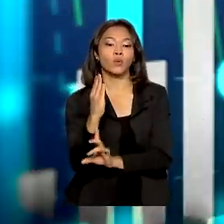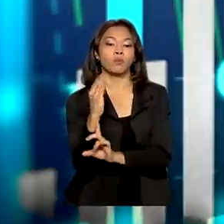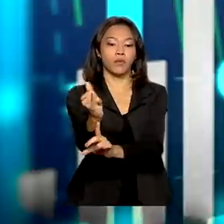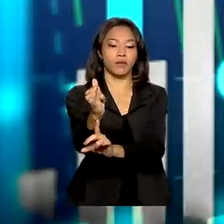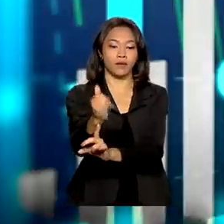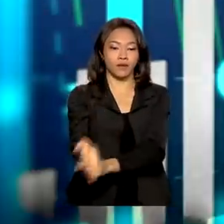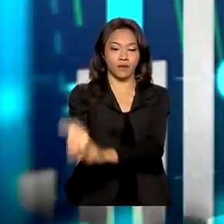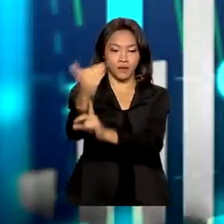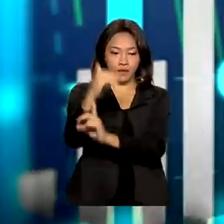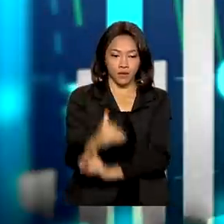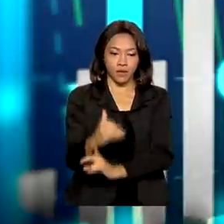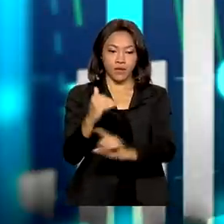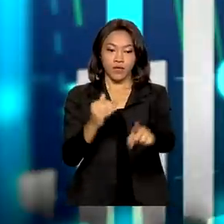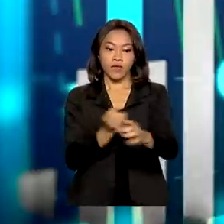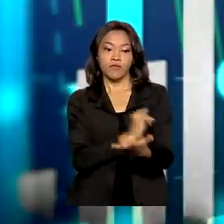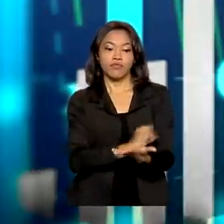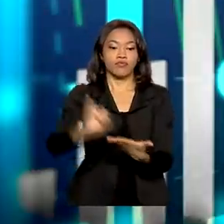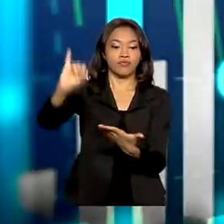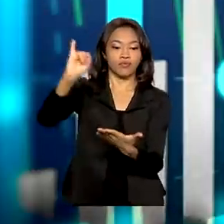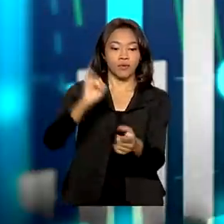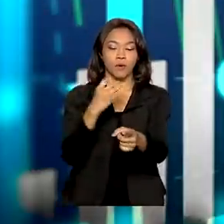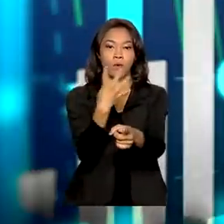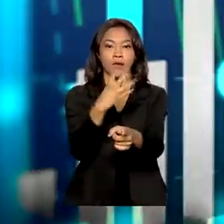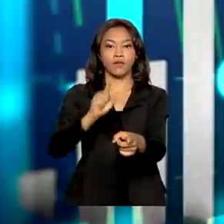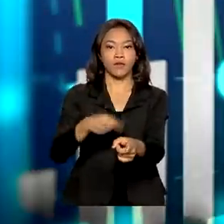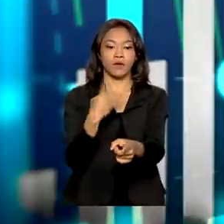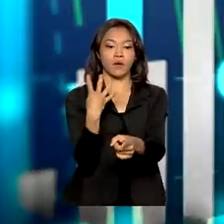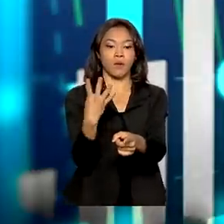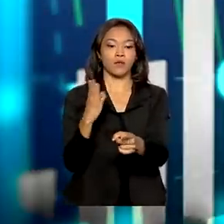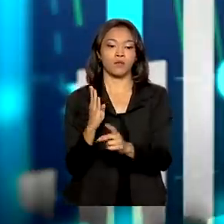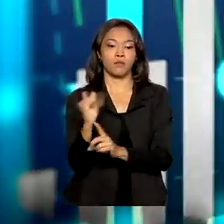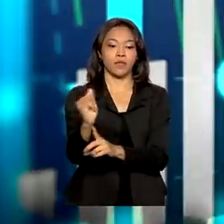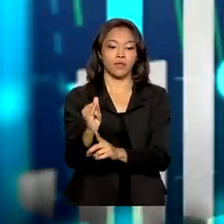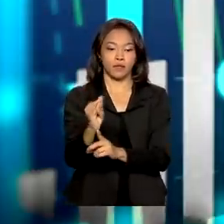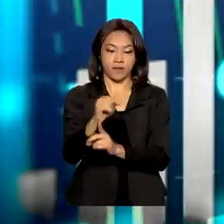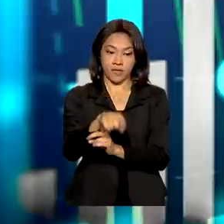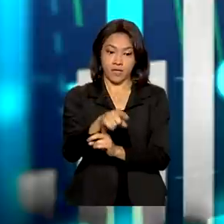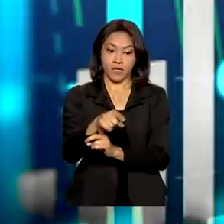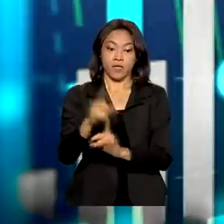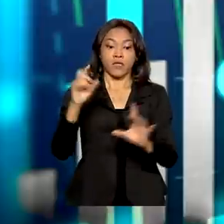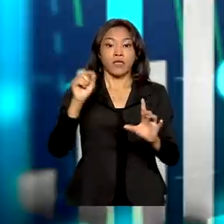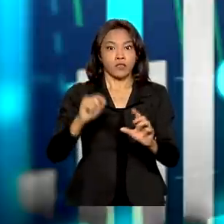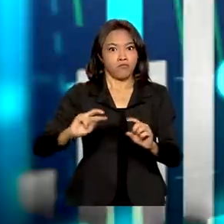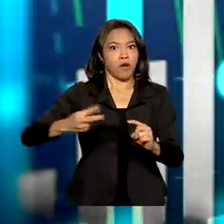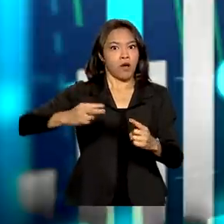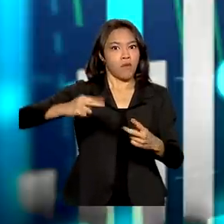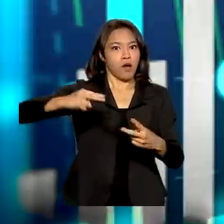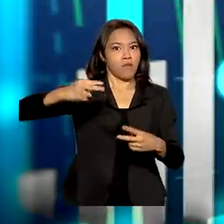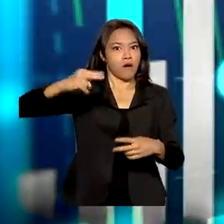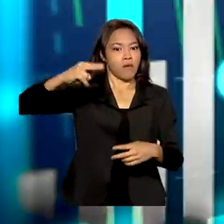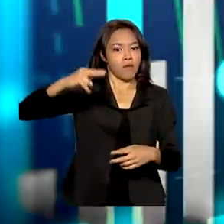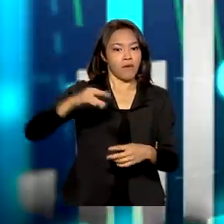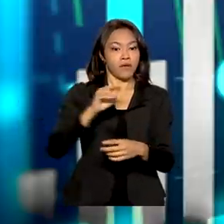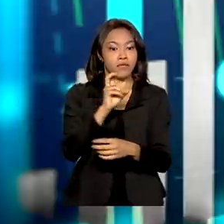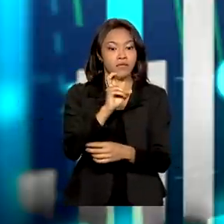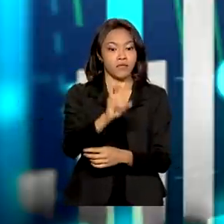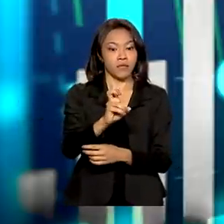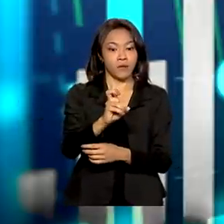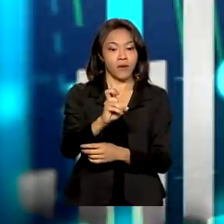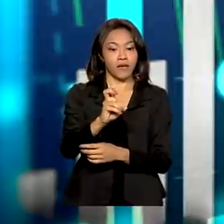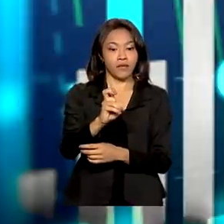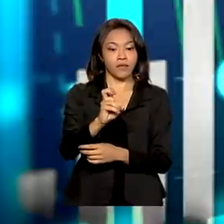importações de R 4,4 bilhões. Destacando que as exportações cresceram 56,3%